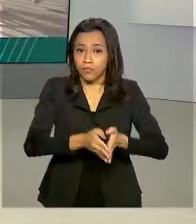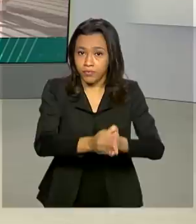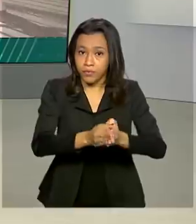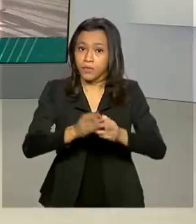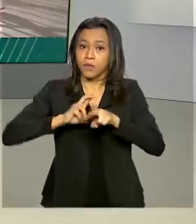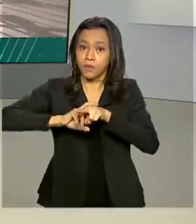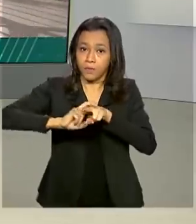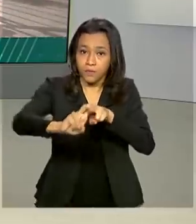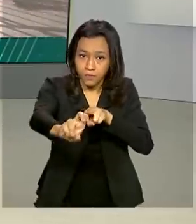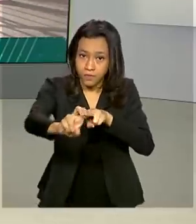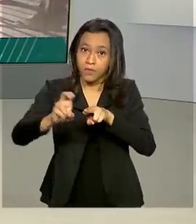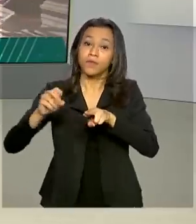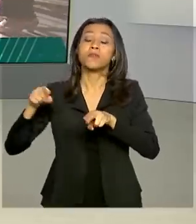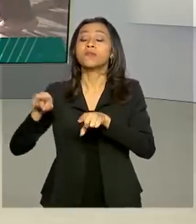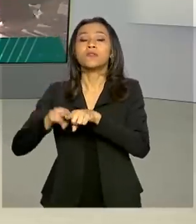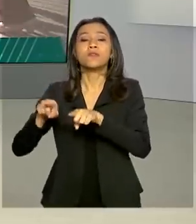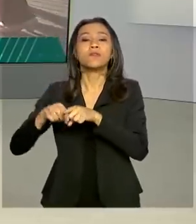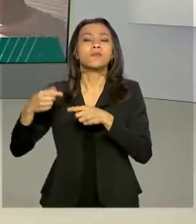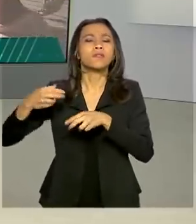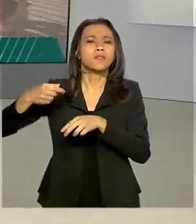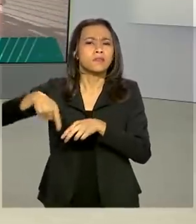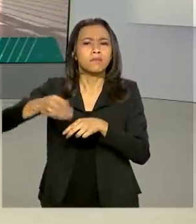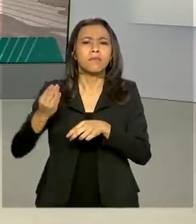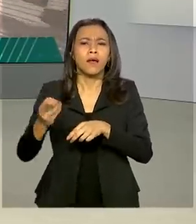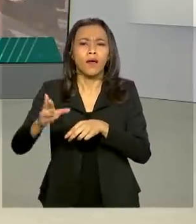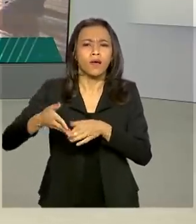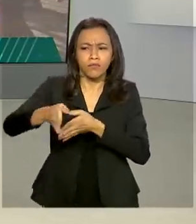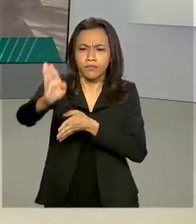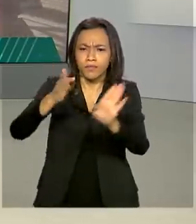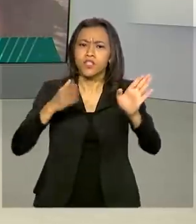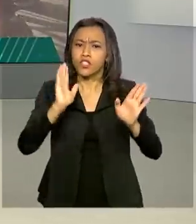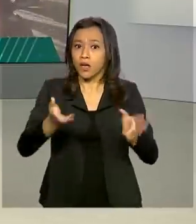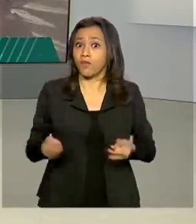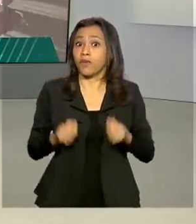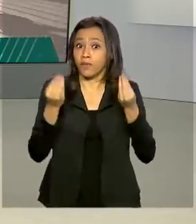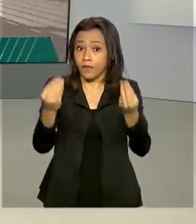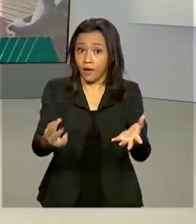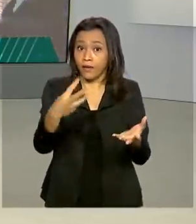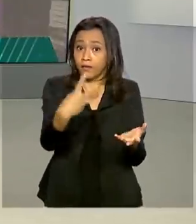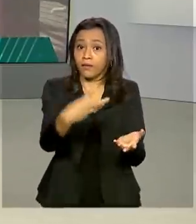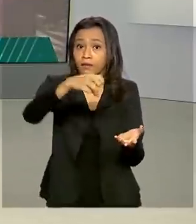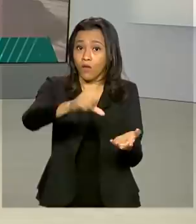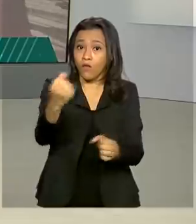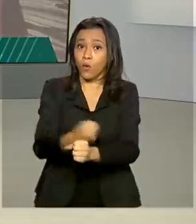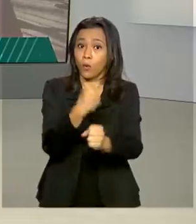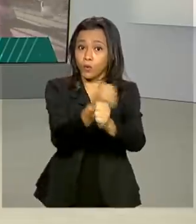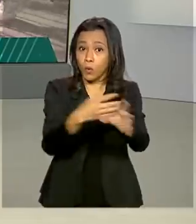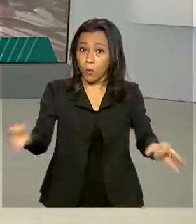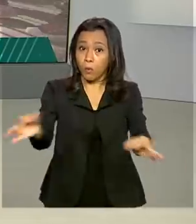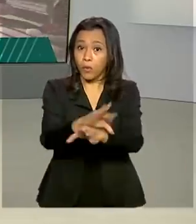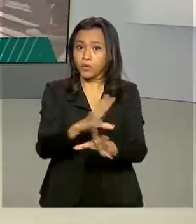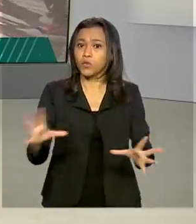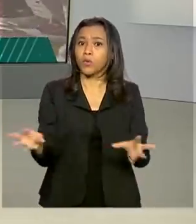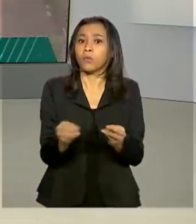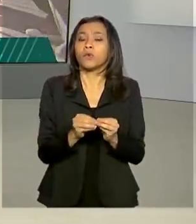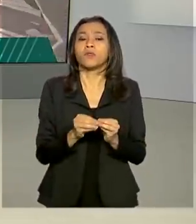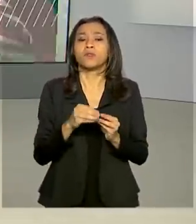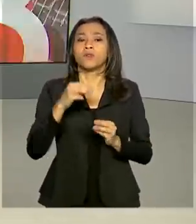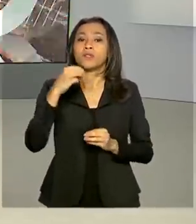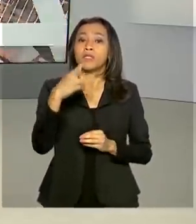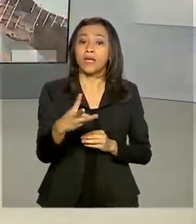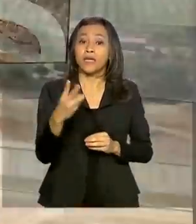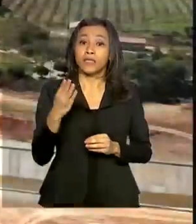No primeiro semestre de 2020, foram entregues 39 obras, que totalizam R$,5 bilhões em